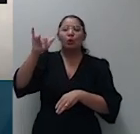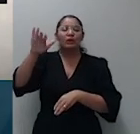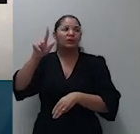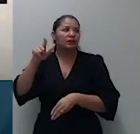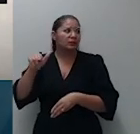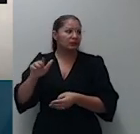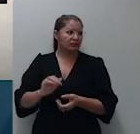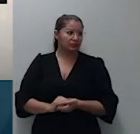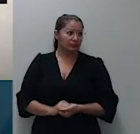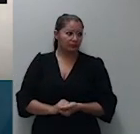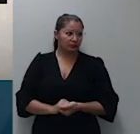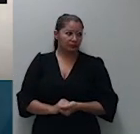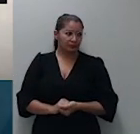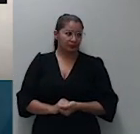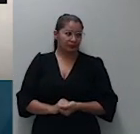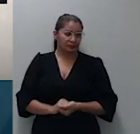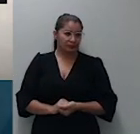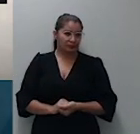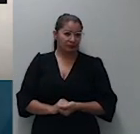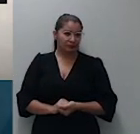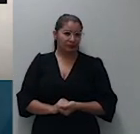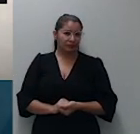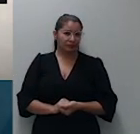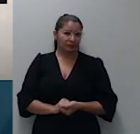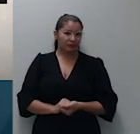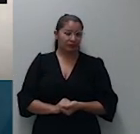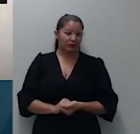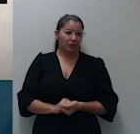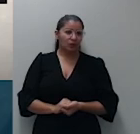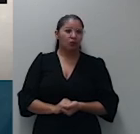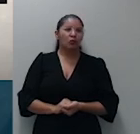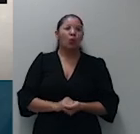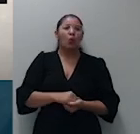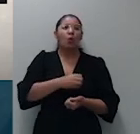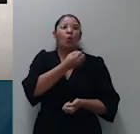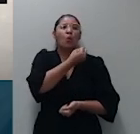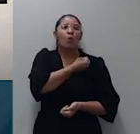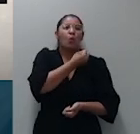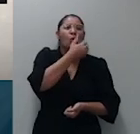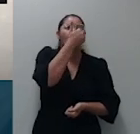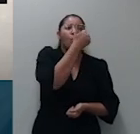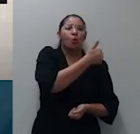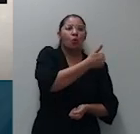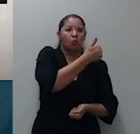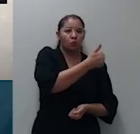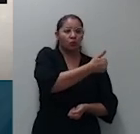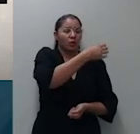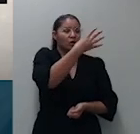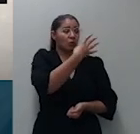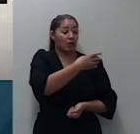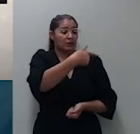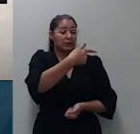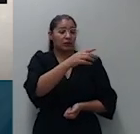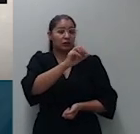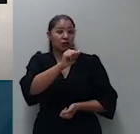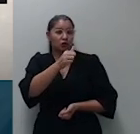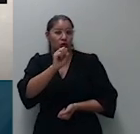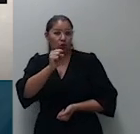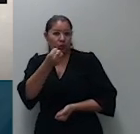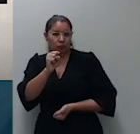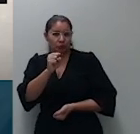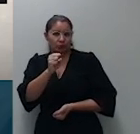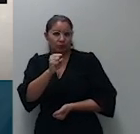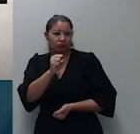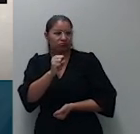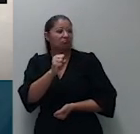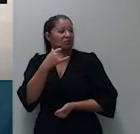esse Aresp 1 418 143 que trata de uma questão muito relevante